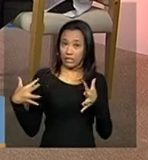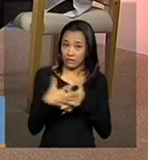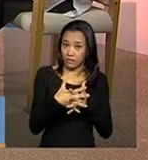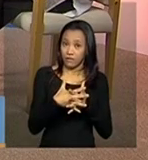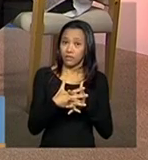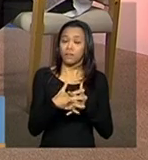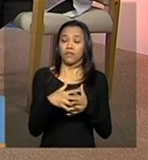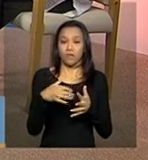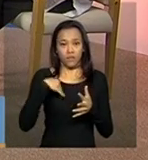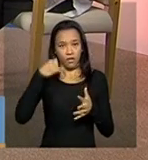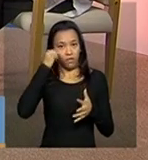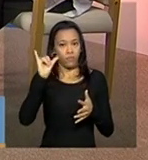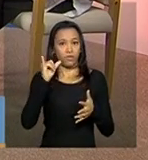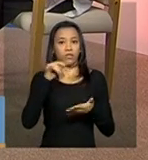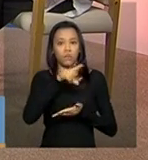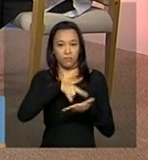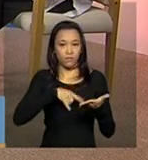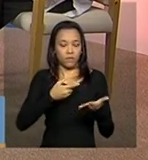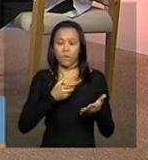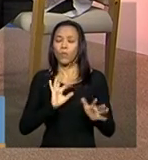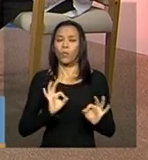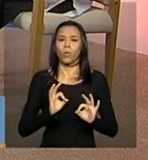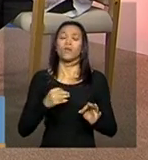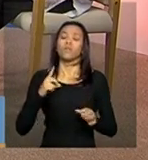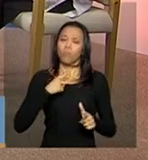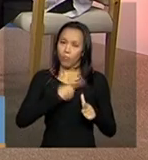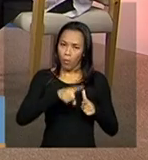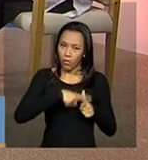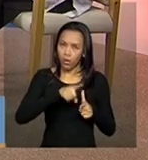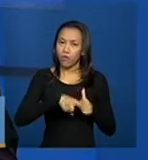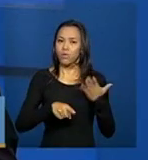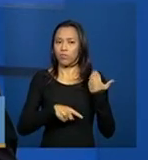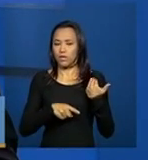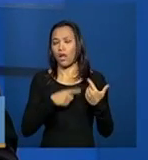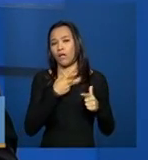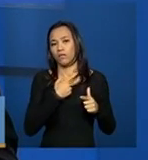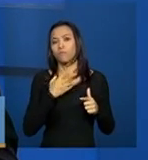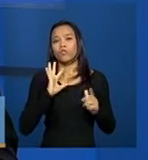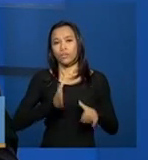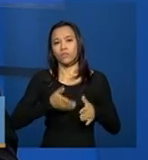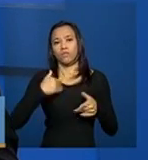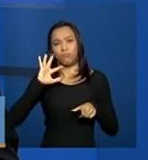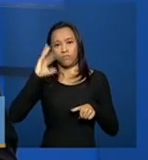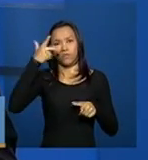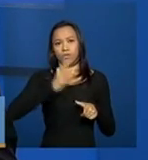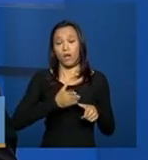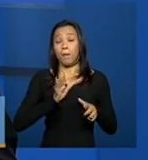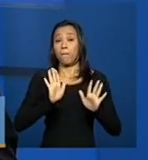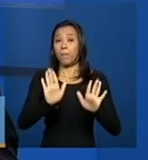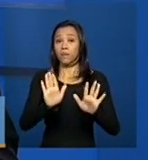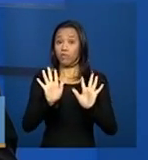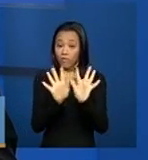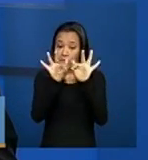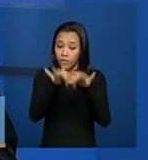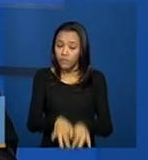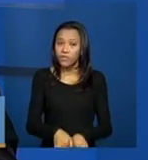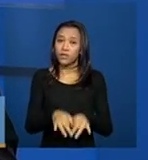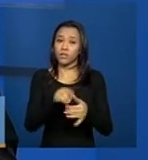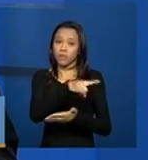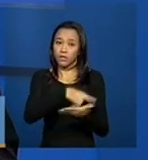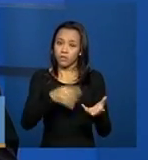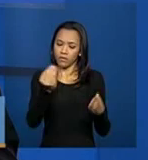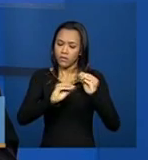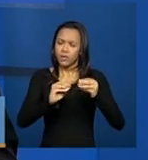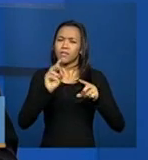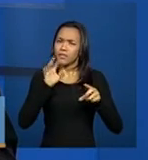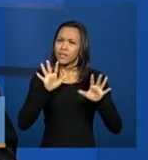Assim, tivemos realmente alguns problemas que já foram tratados, mas para finalizar o cadastro é só esse cuidado